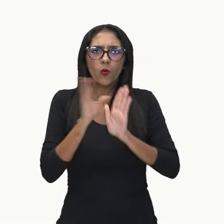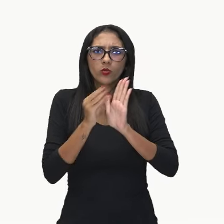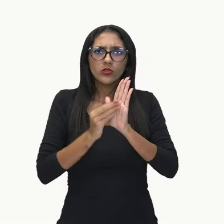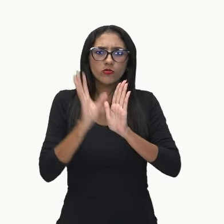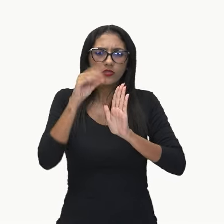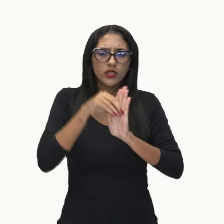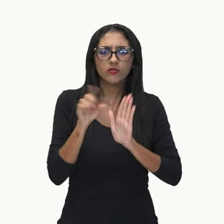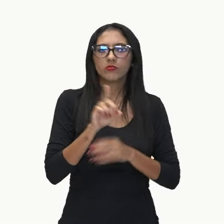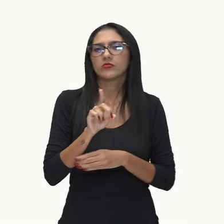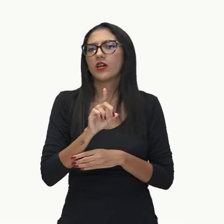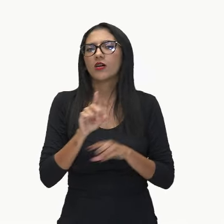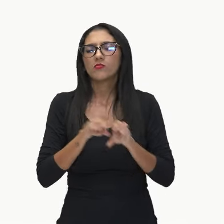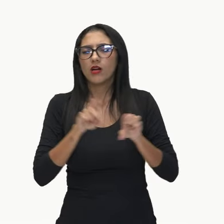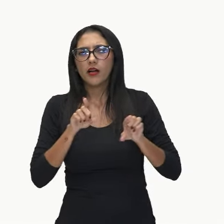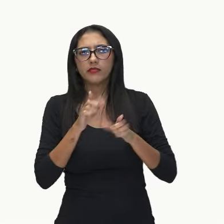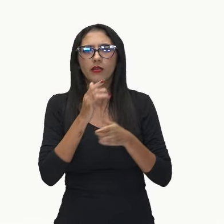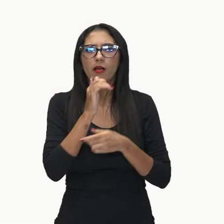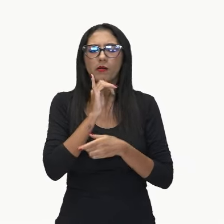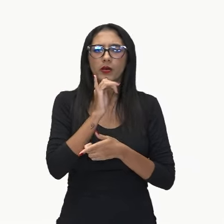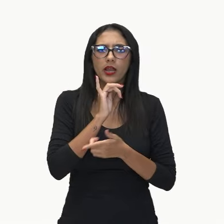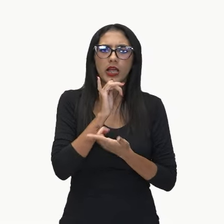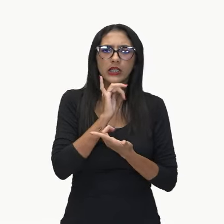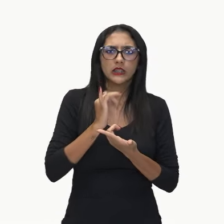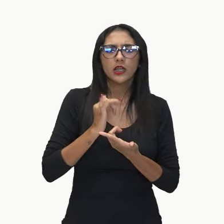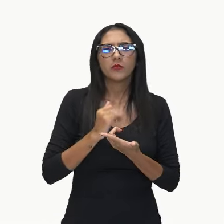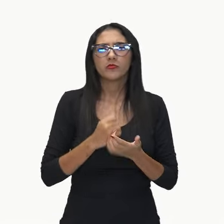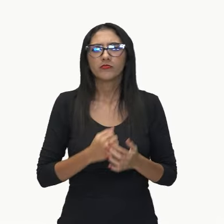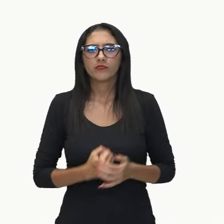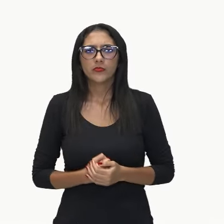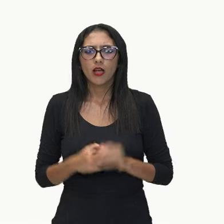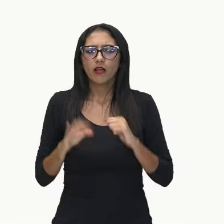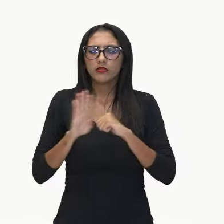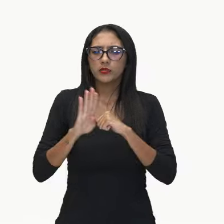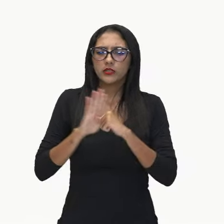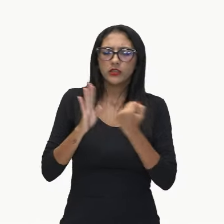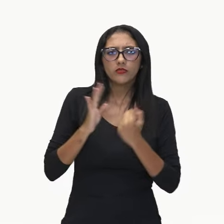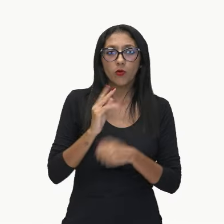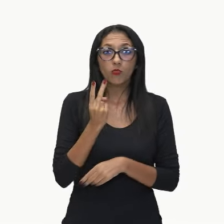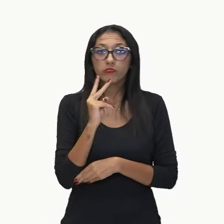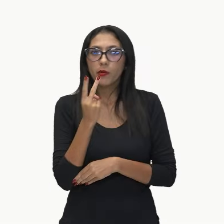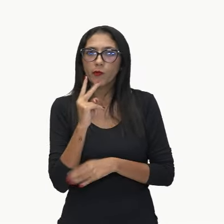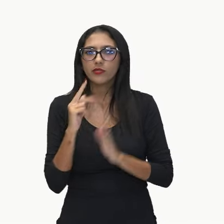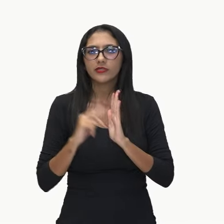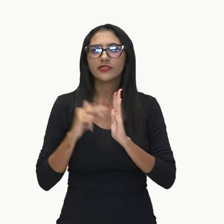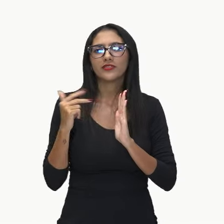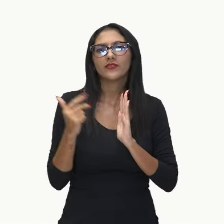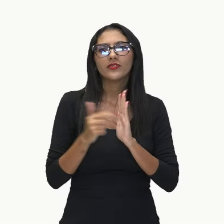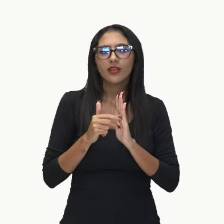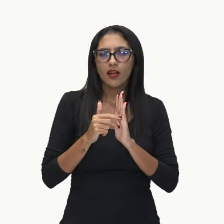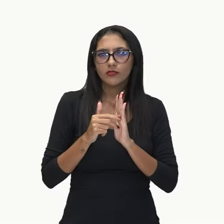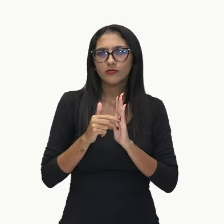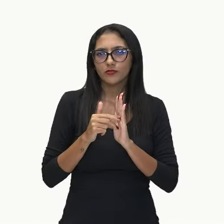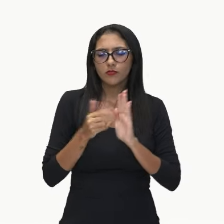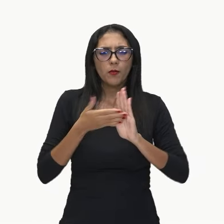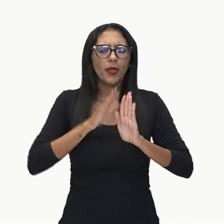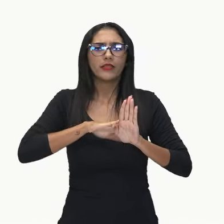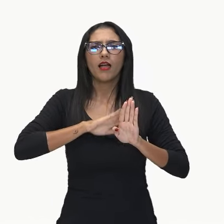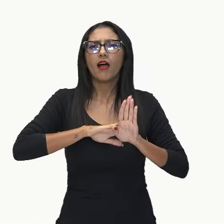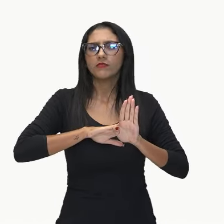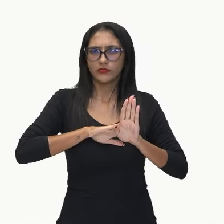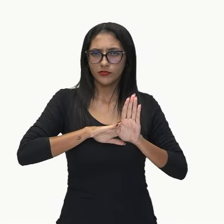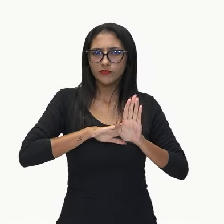mas no famoso substantivo duplo, né? Ele vai falar justamente